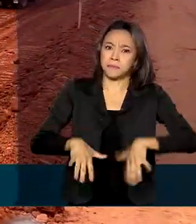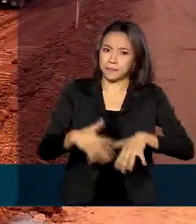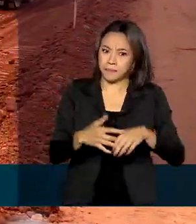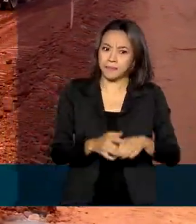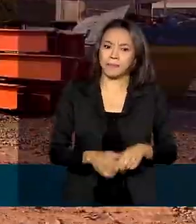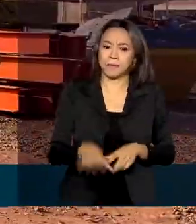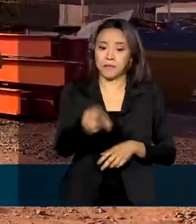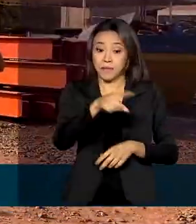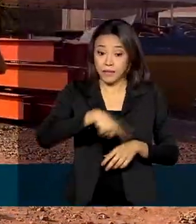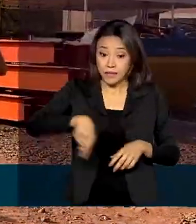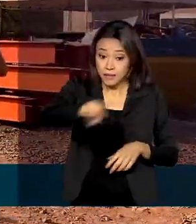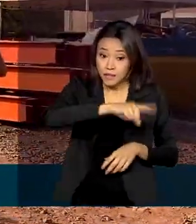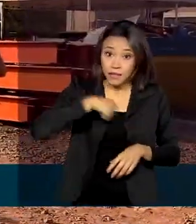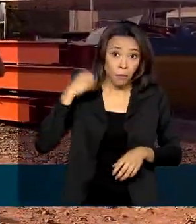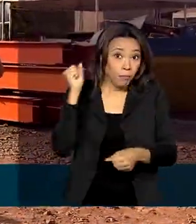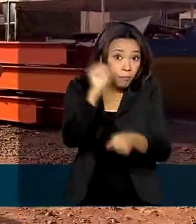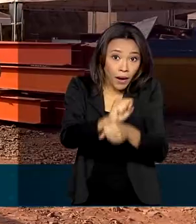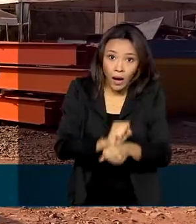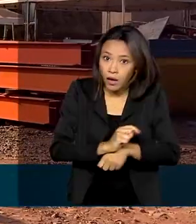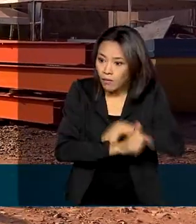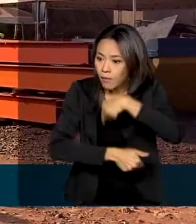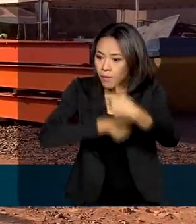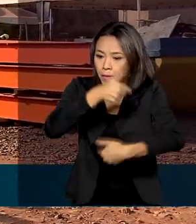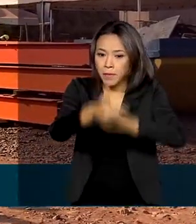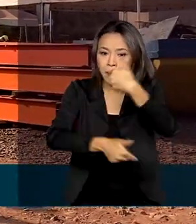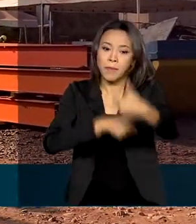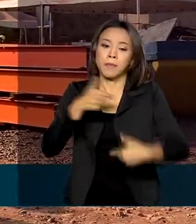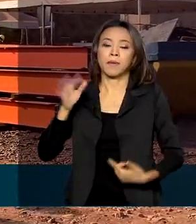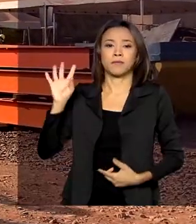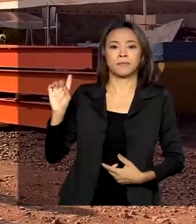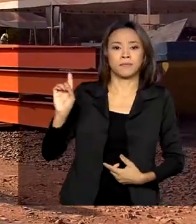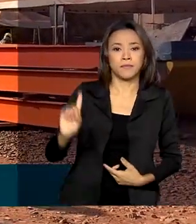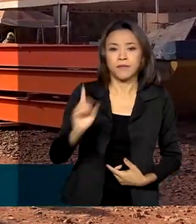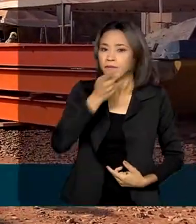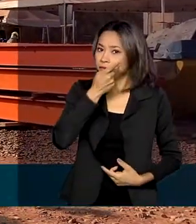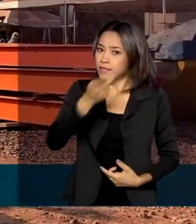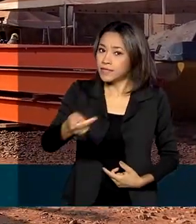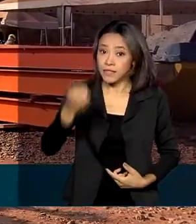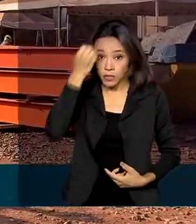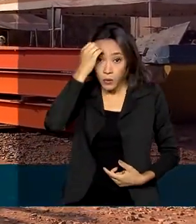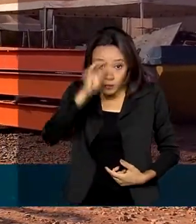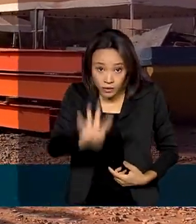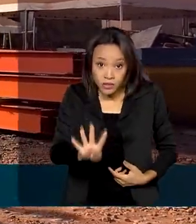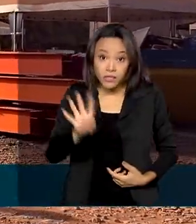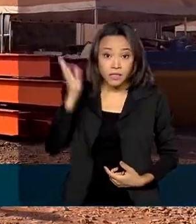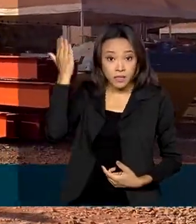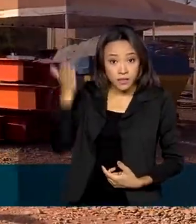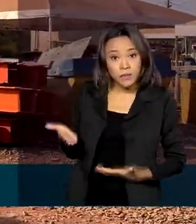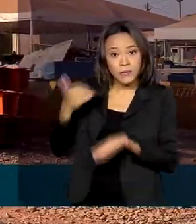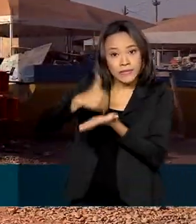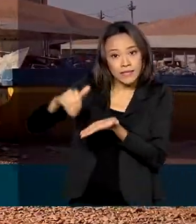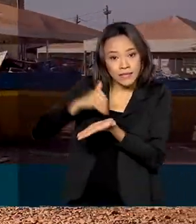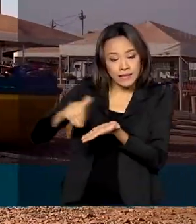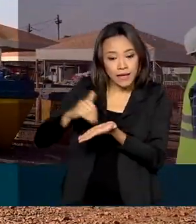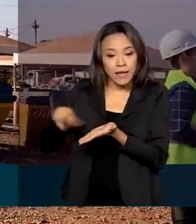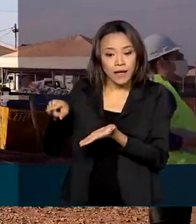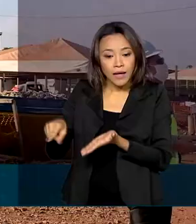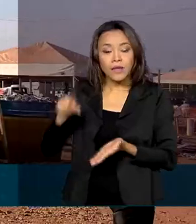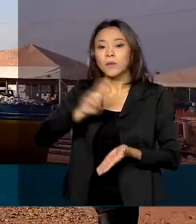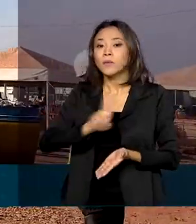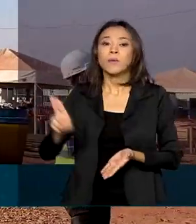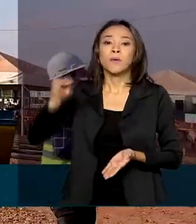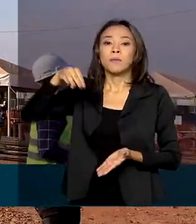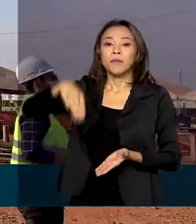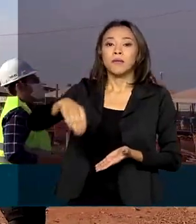Homens e máquinas não param. Durante a visita técnica de quatro dias, o secretário nacional de transportes terrestres, Marcelo